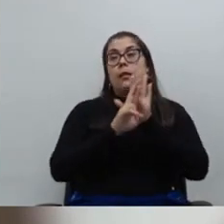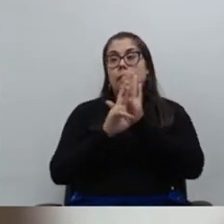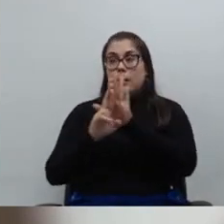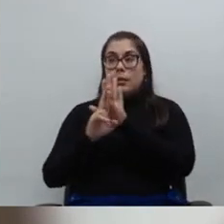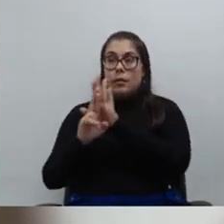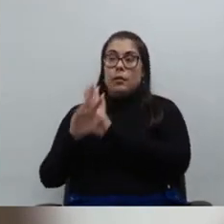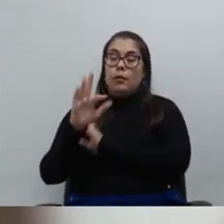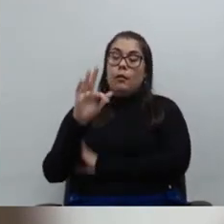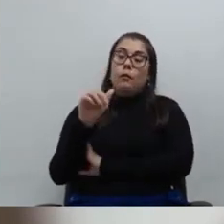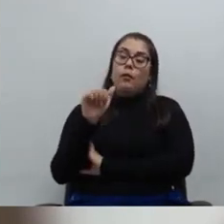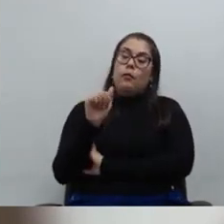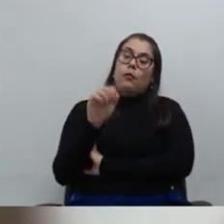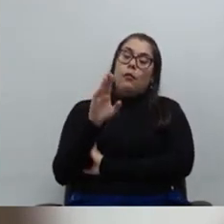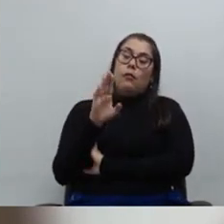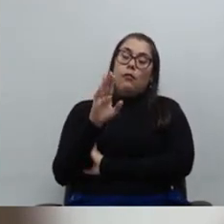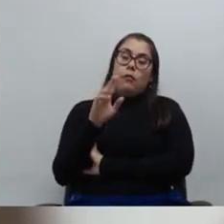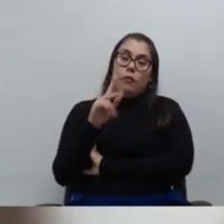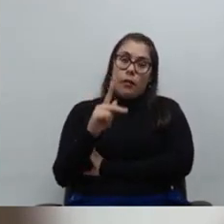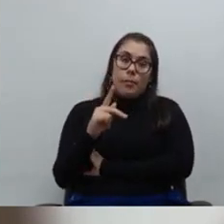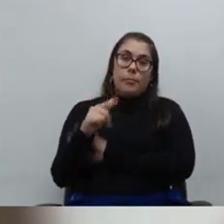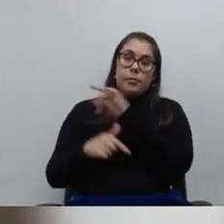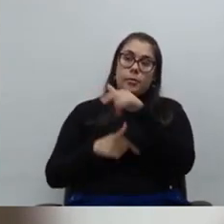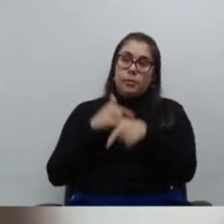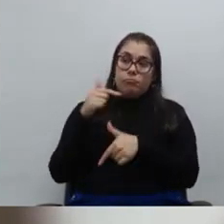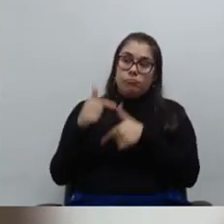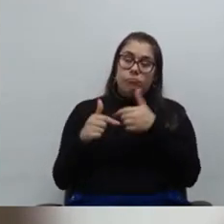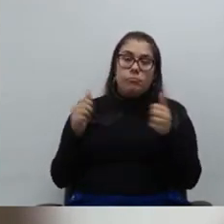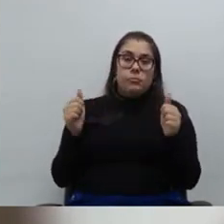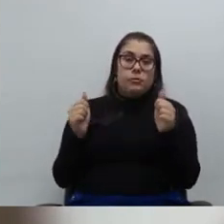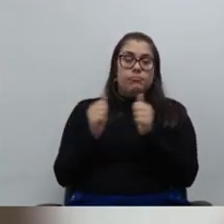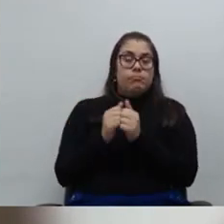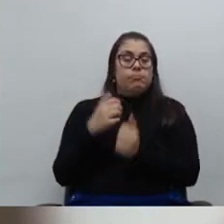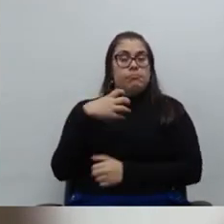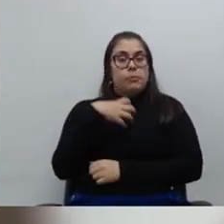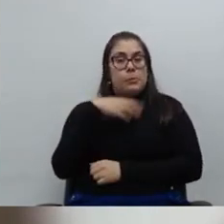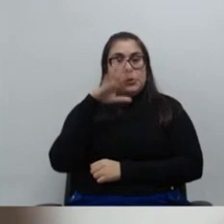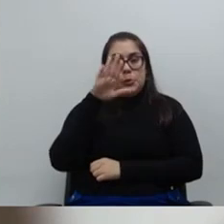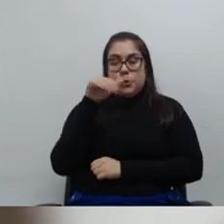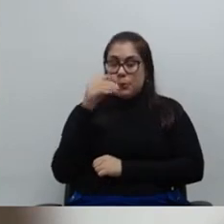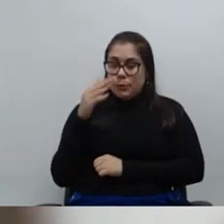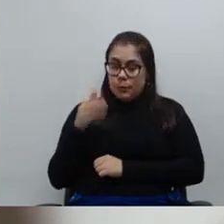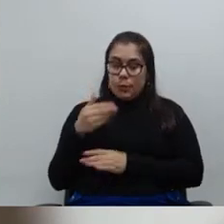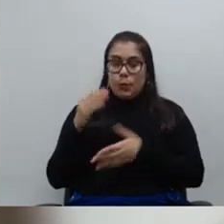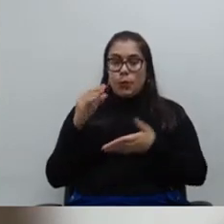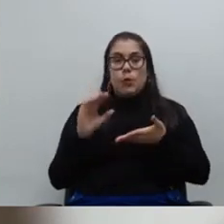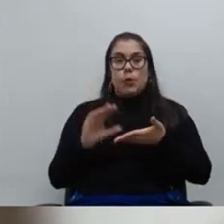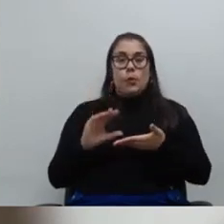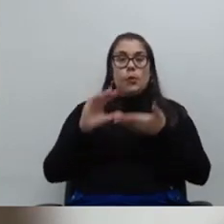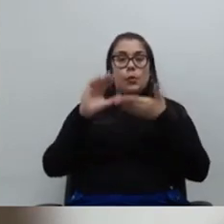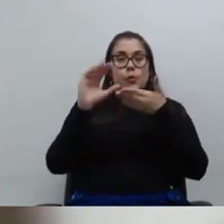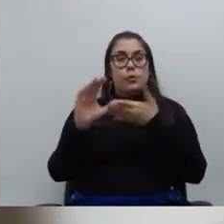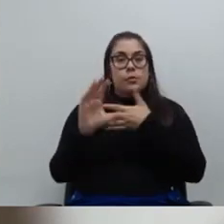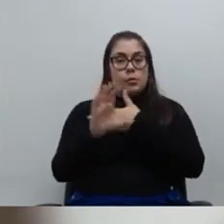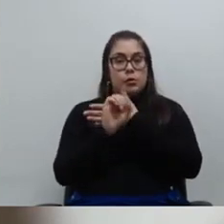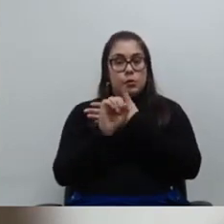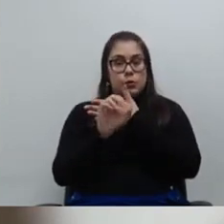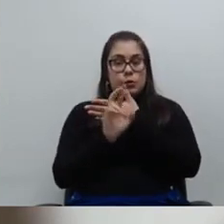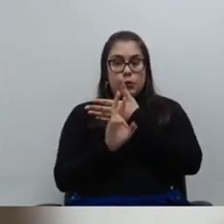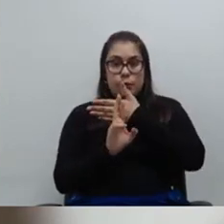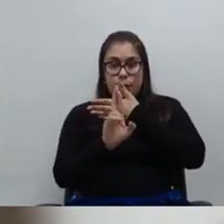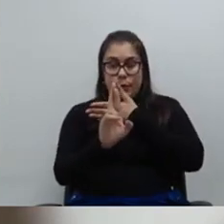da FAP, que é sempre uma honra trabalhar com elas, inclusive no Conselho Consultivo da Ouvidoria, e